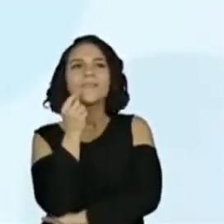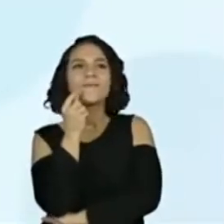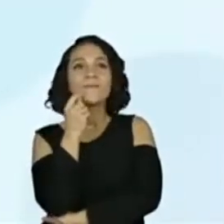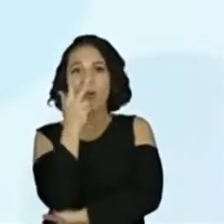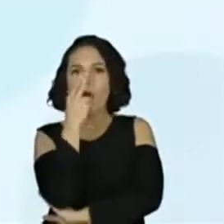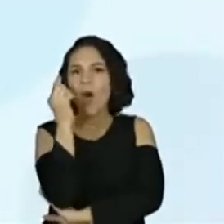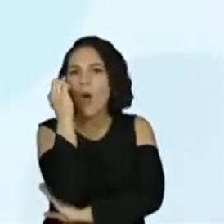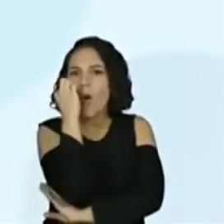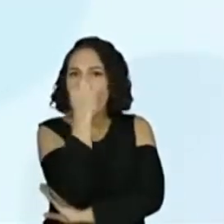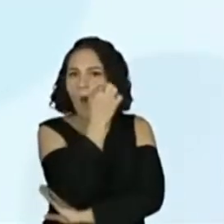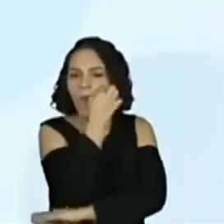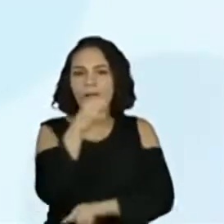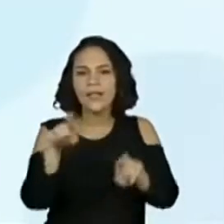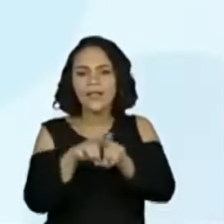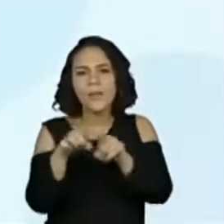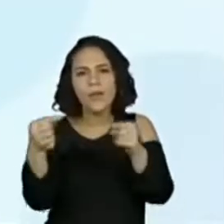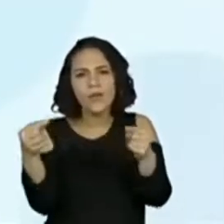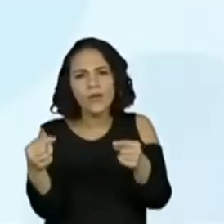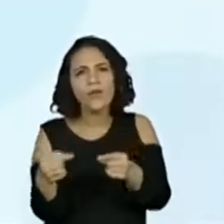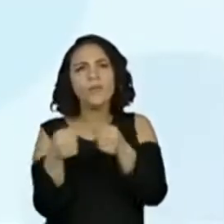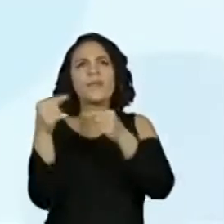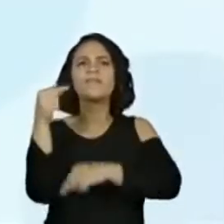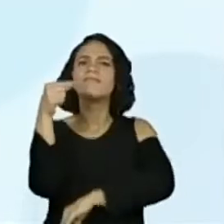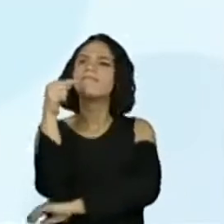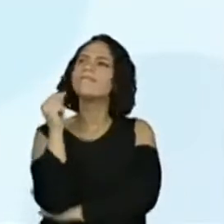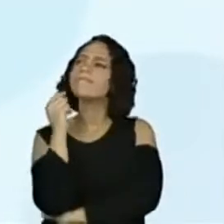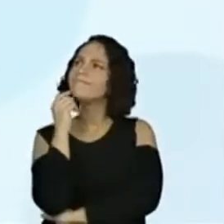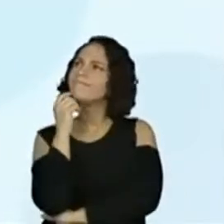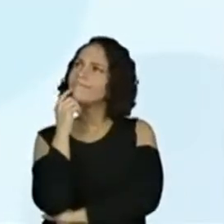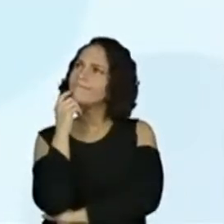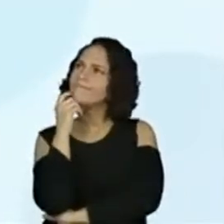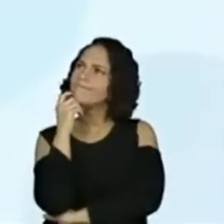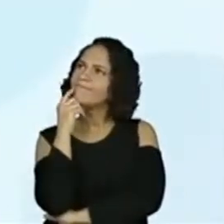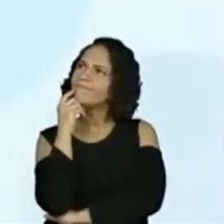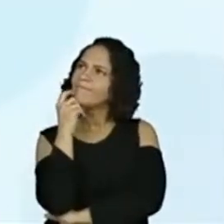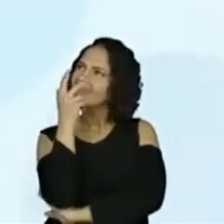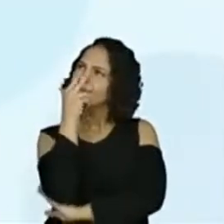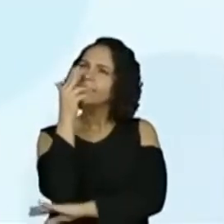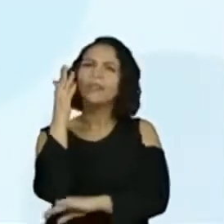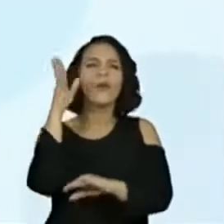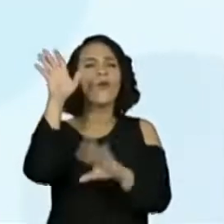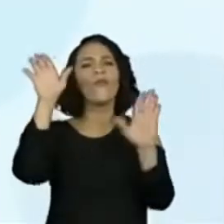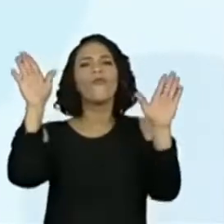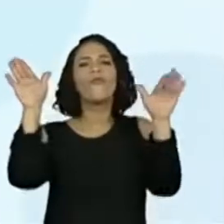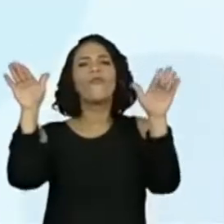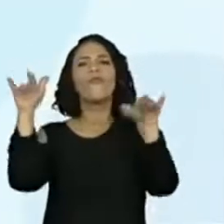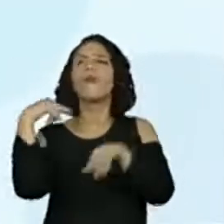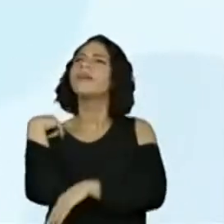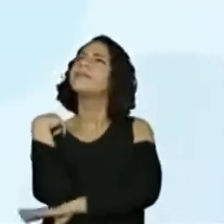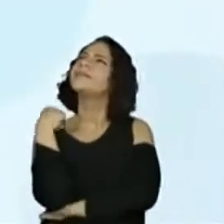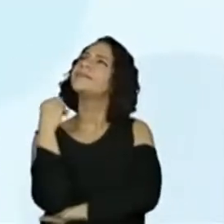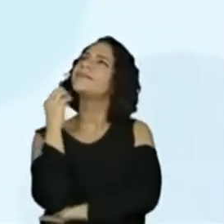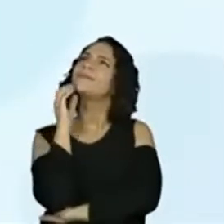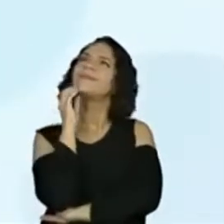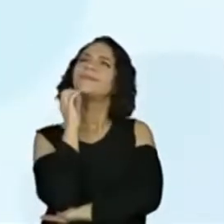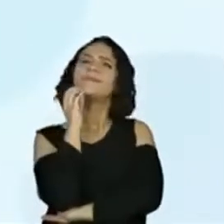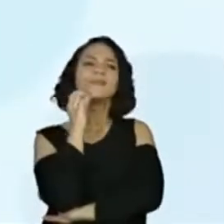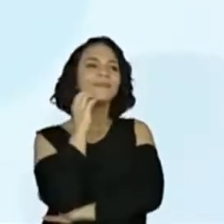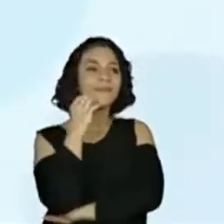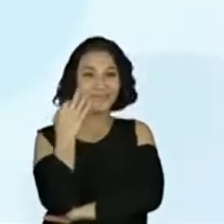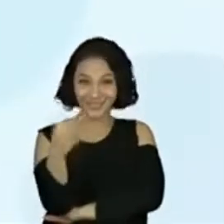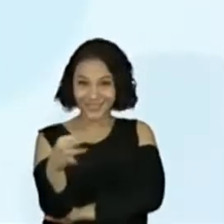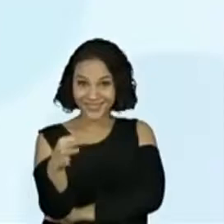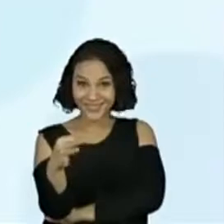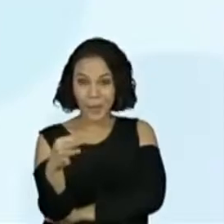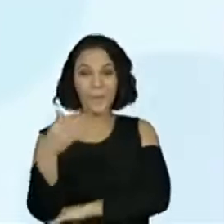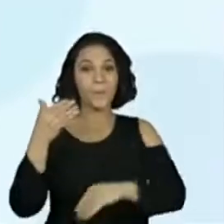dele, os olhos dele estão numa direção, está meio perdido, pensando ali, né? Olha que bacana. Agora, olhem